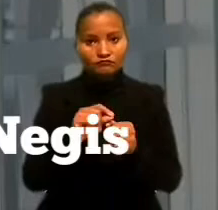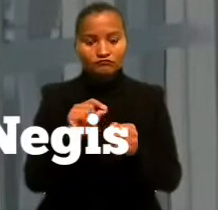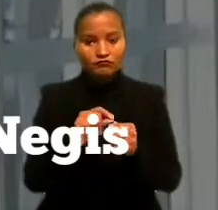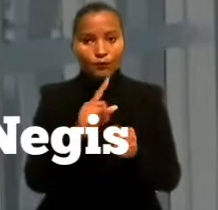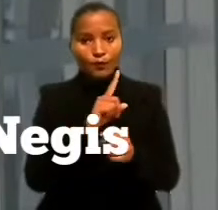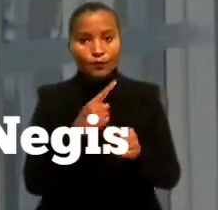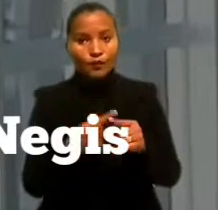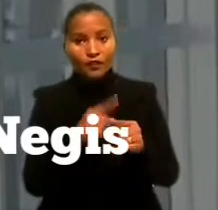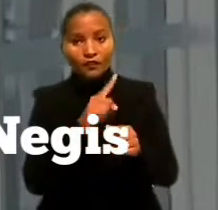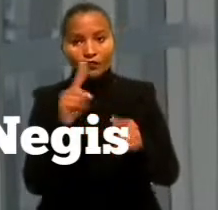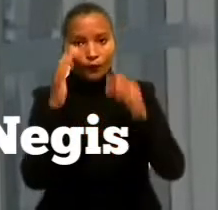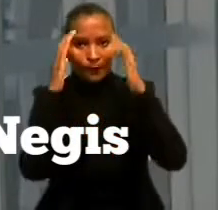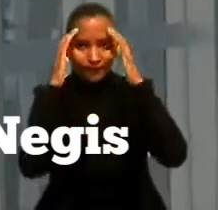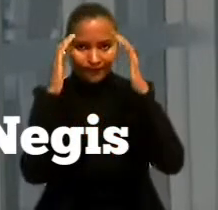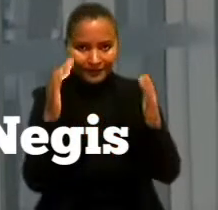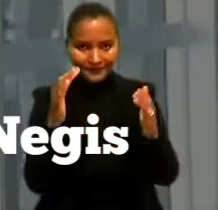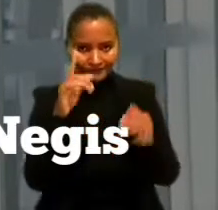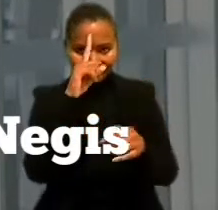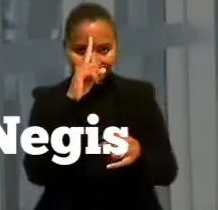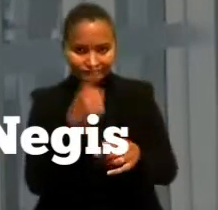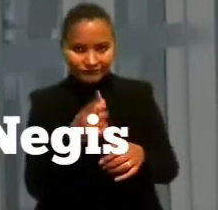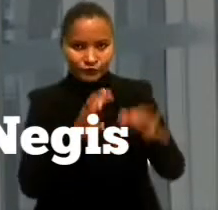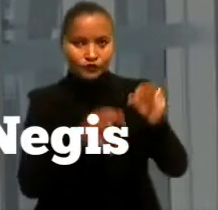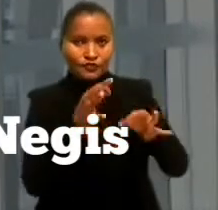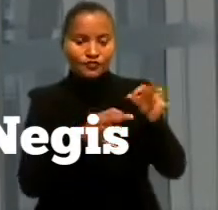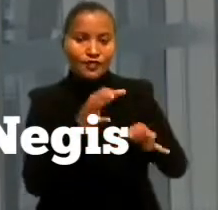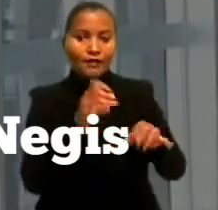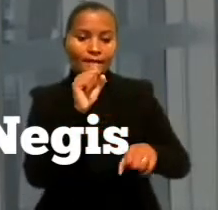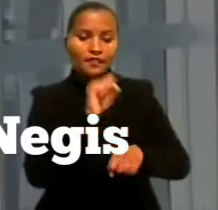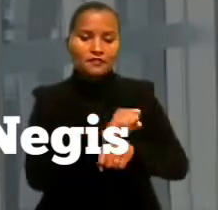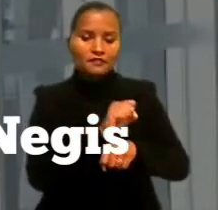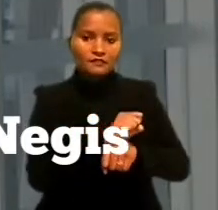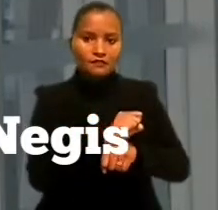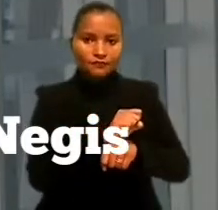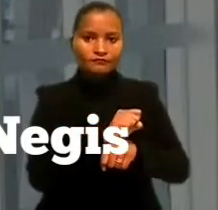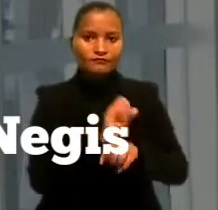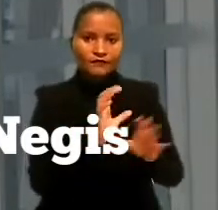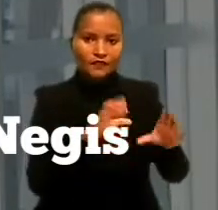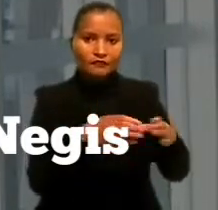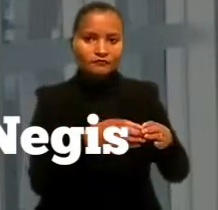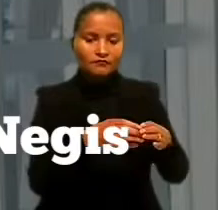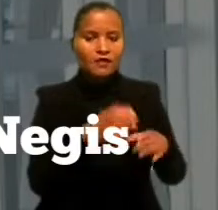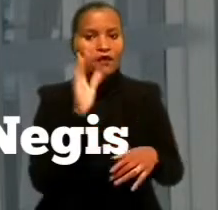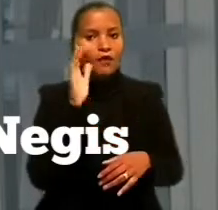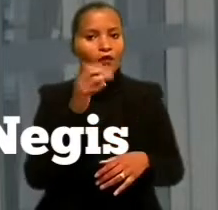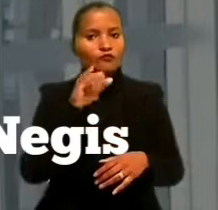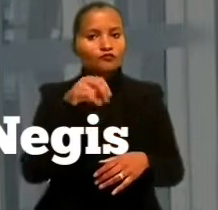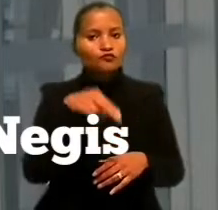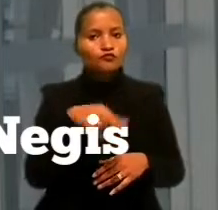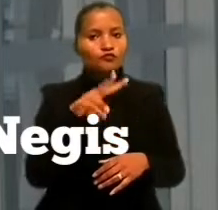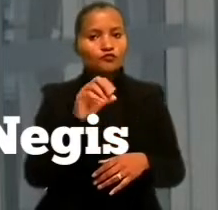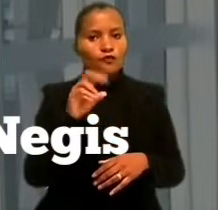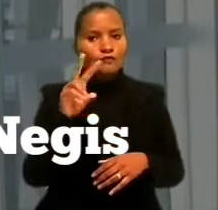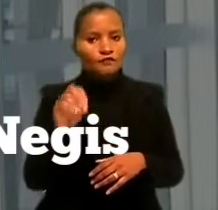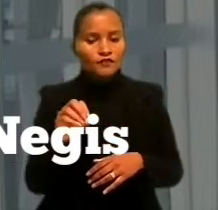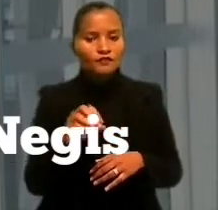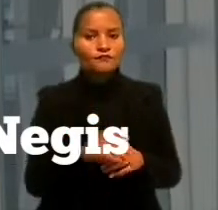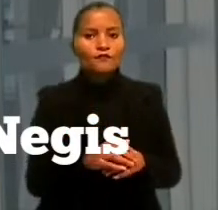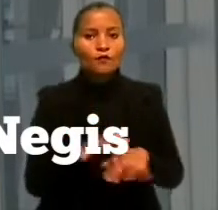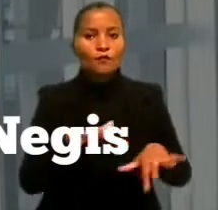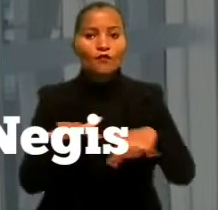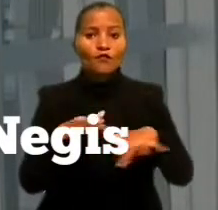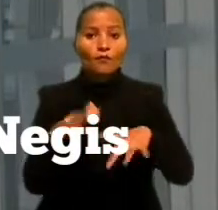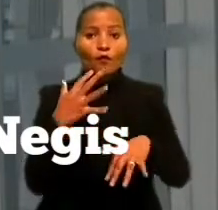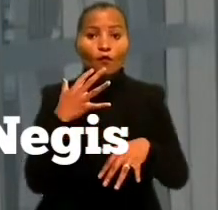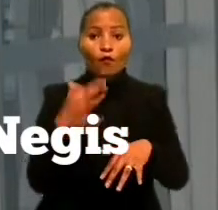aplicada por descumprimento das determinações judiciais durante a paralisação da categoria, ocorrida em junho de 2020. O movimento